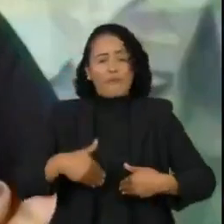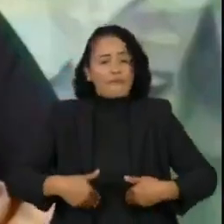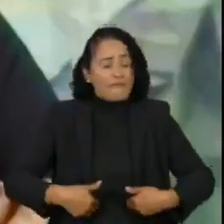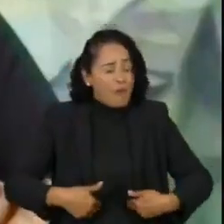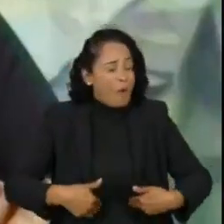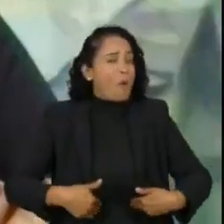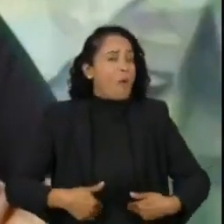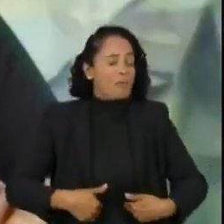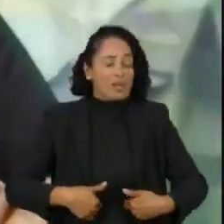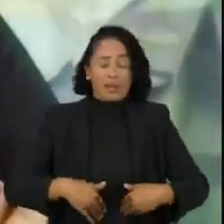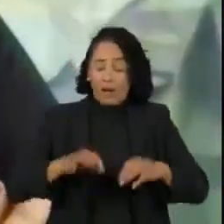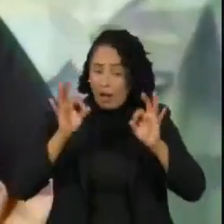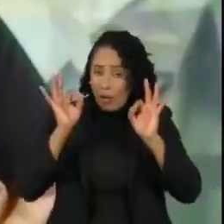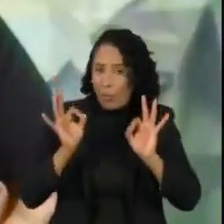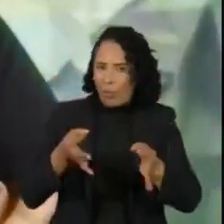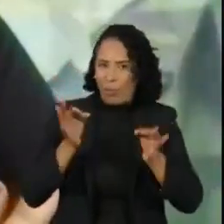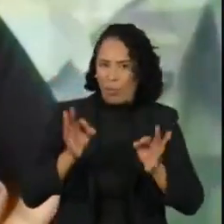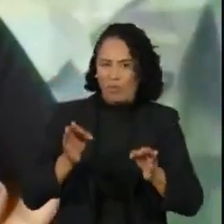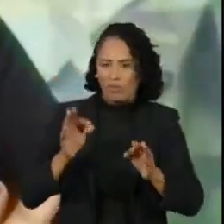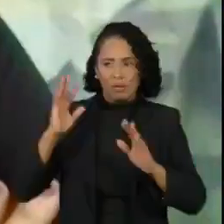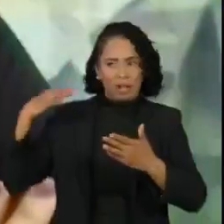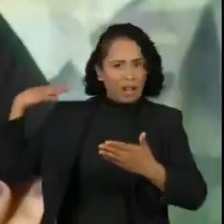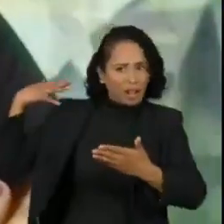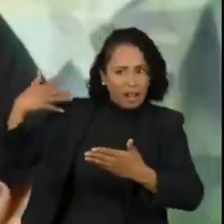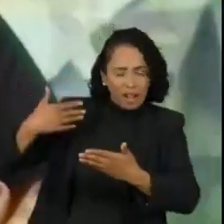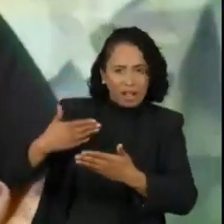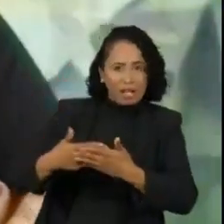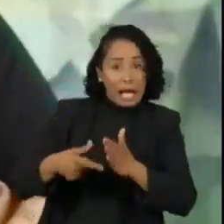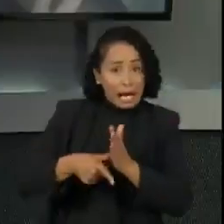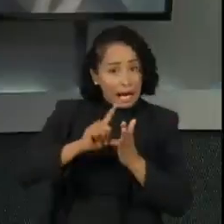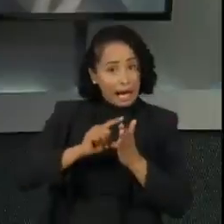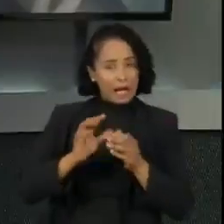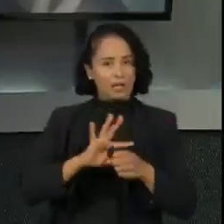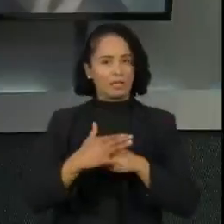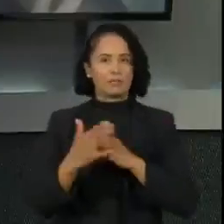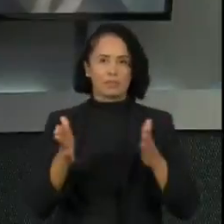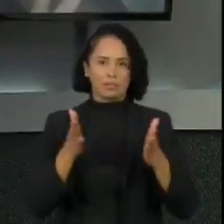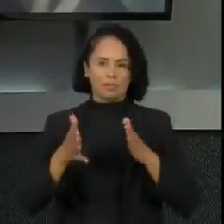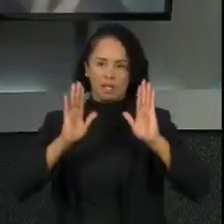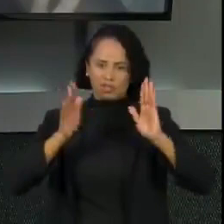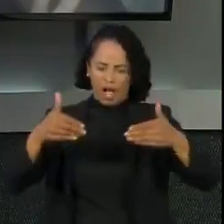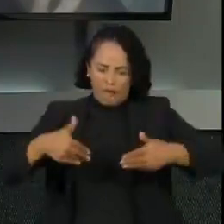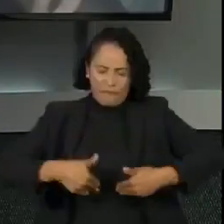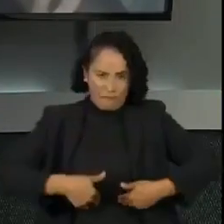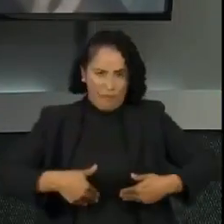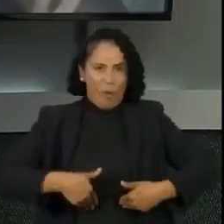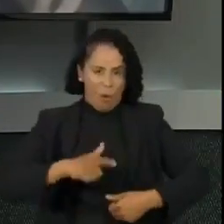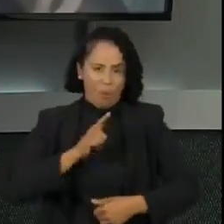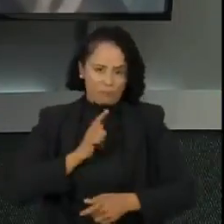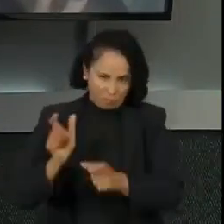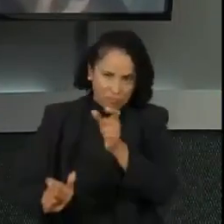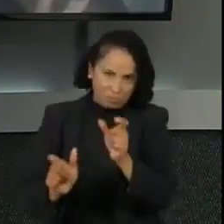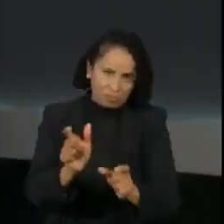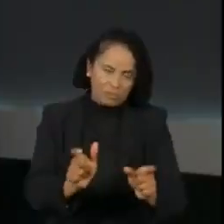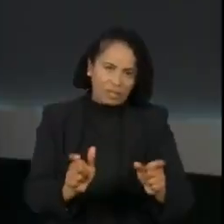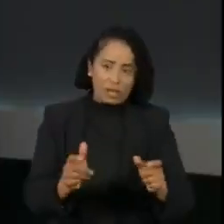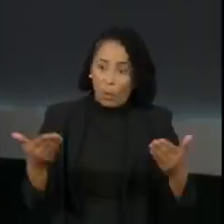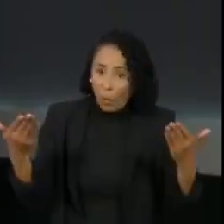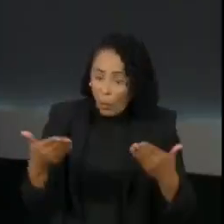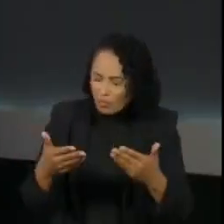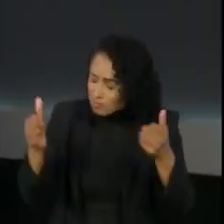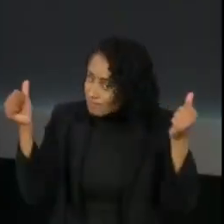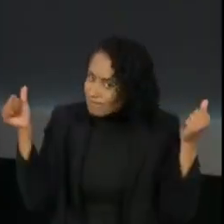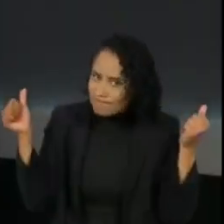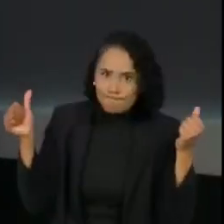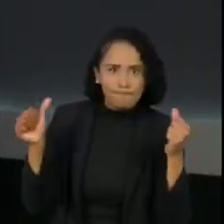muito grande, já era muito grande antes da pandemia. E é óbvio que agora a necessidade está muito maior.